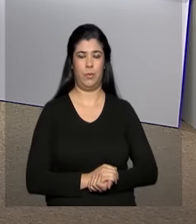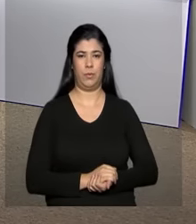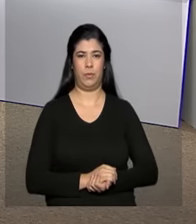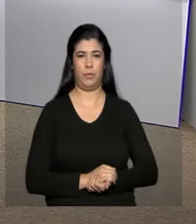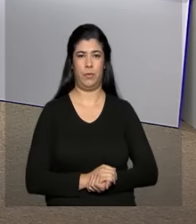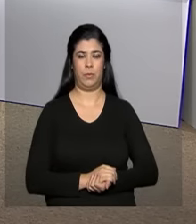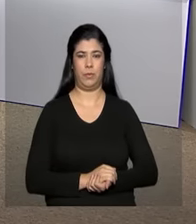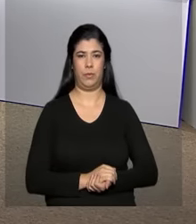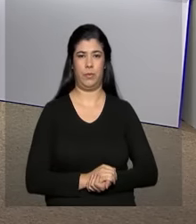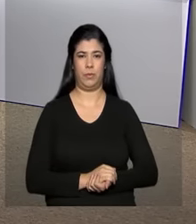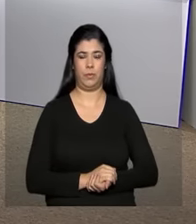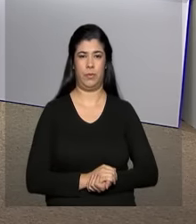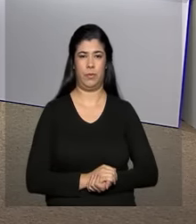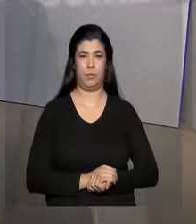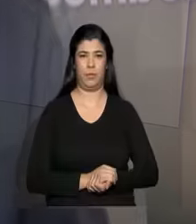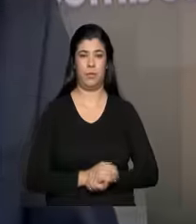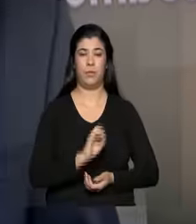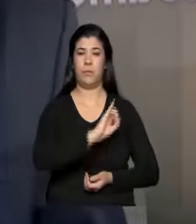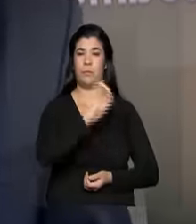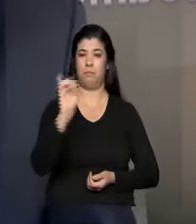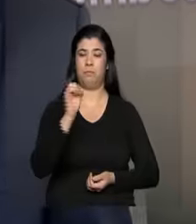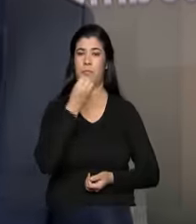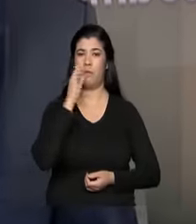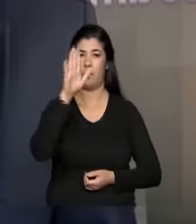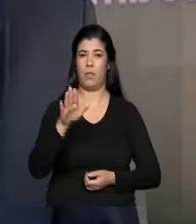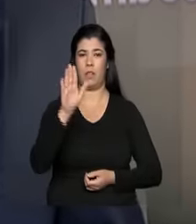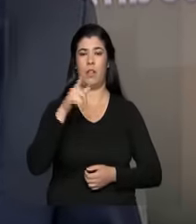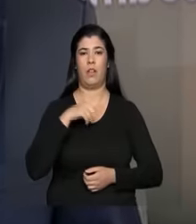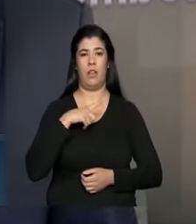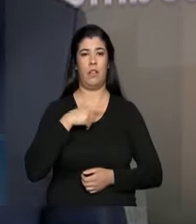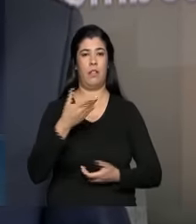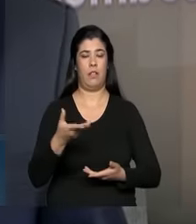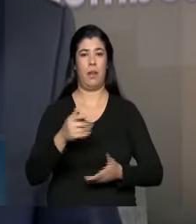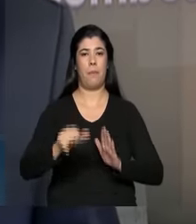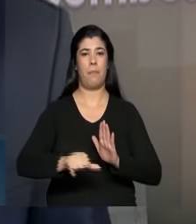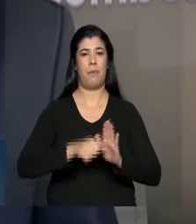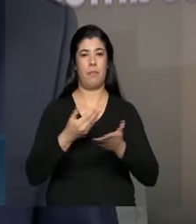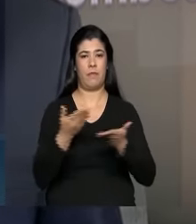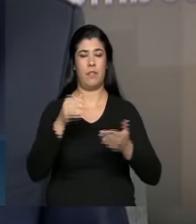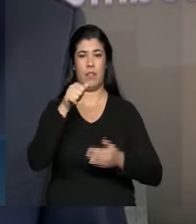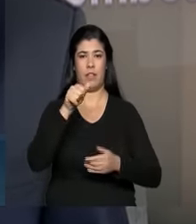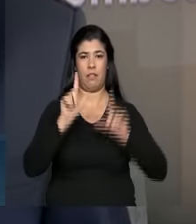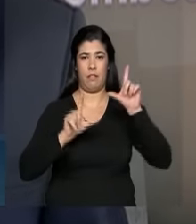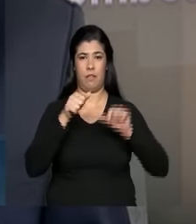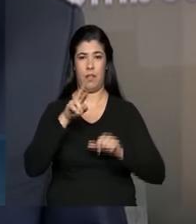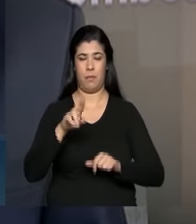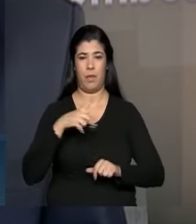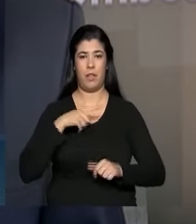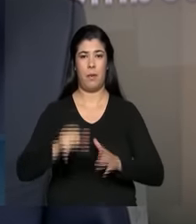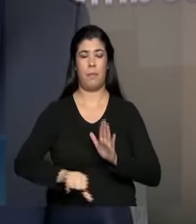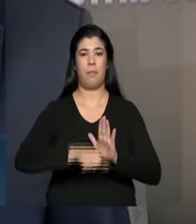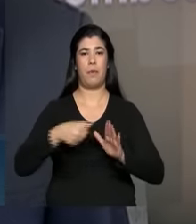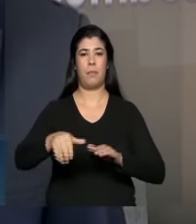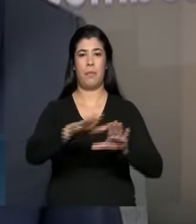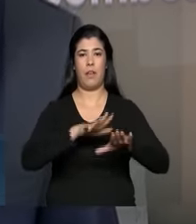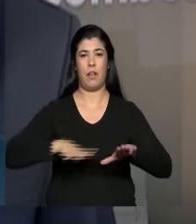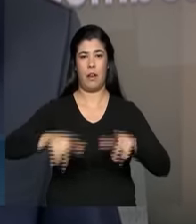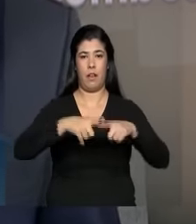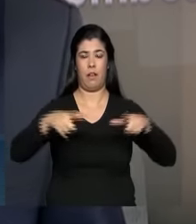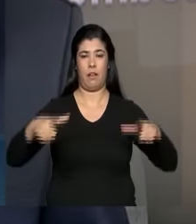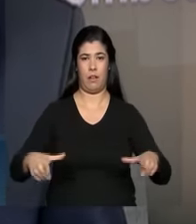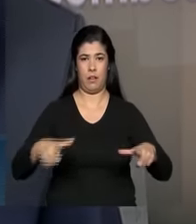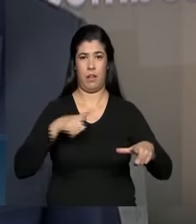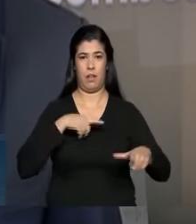Boa tarde, Roberto, e a todos que nos assistem na TV NBR, a primeira estação de bombeamento do eixo norte do projeto de